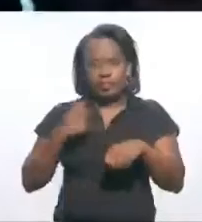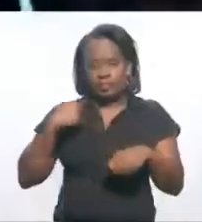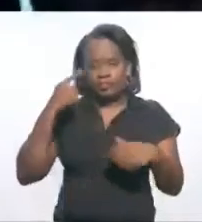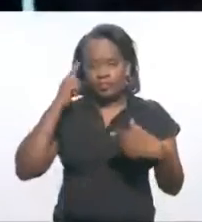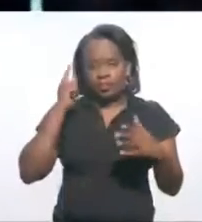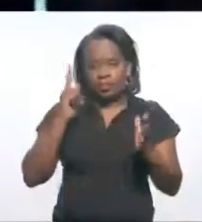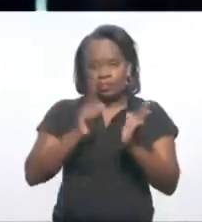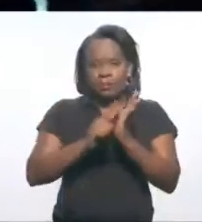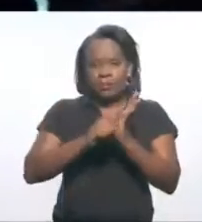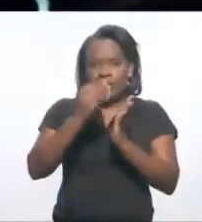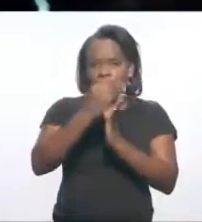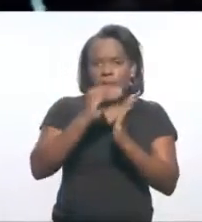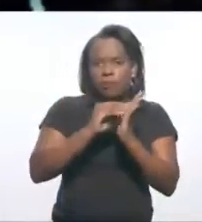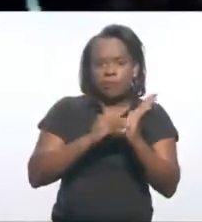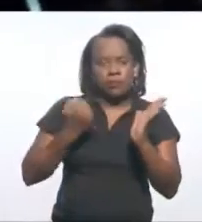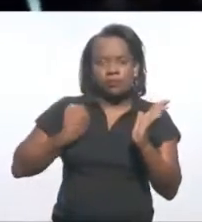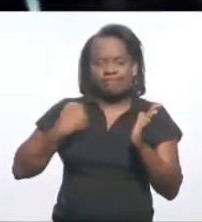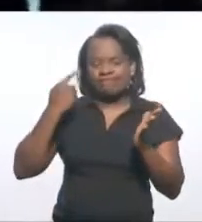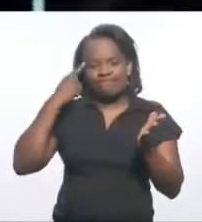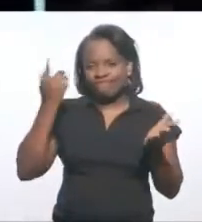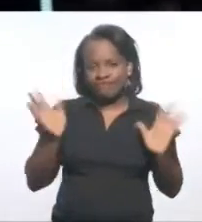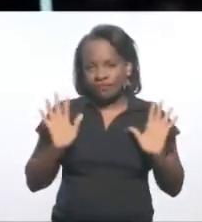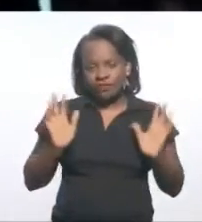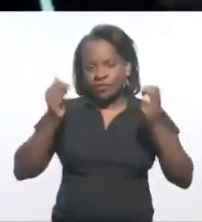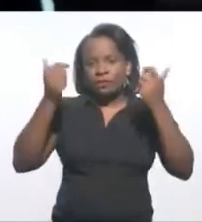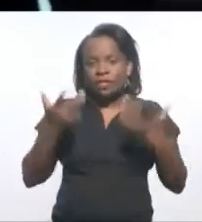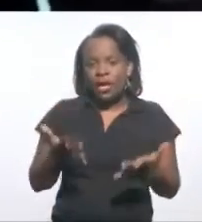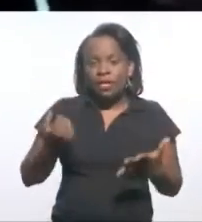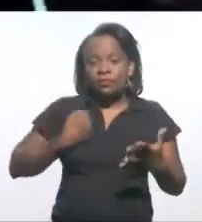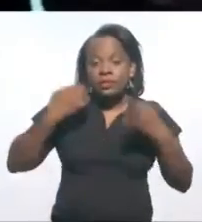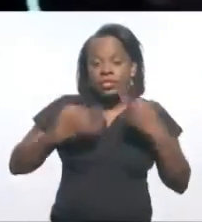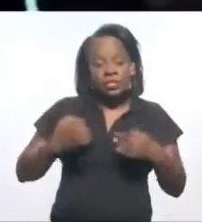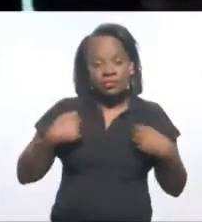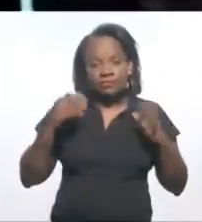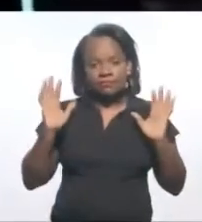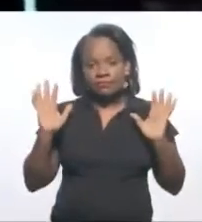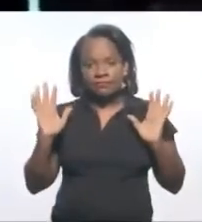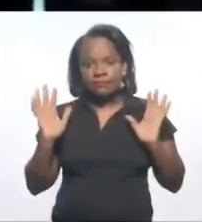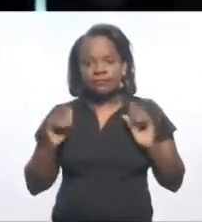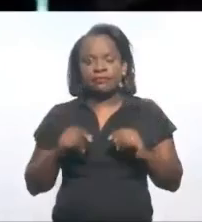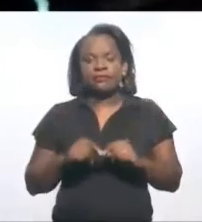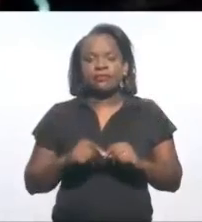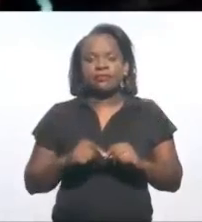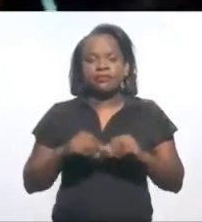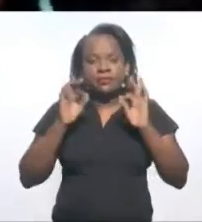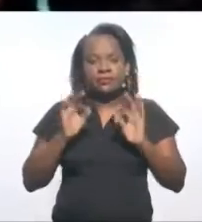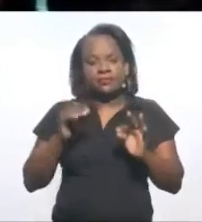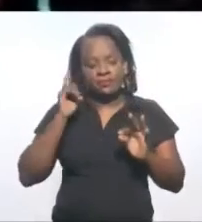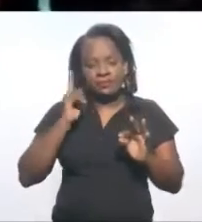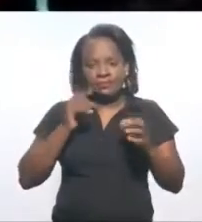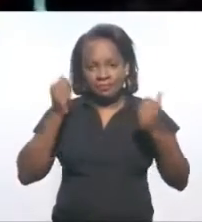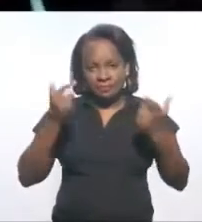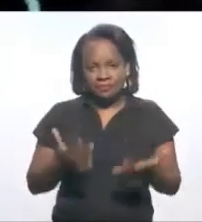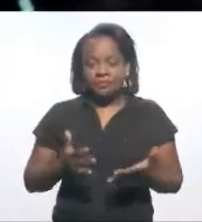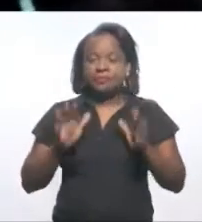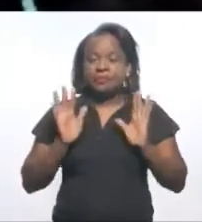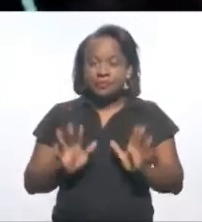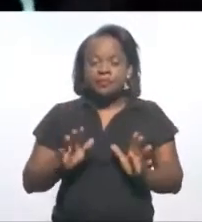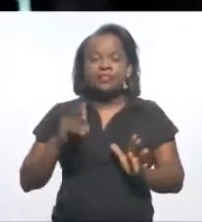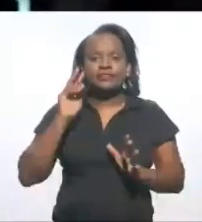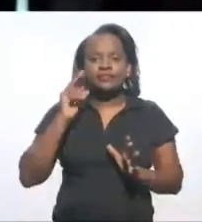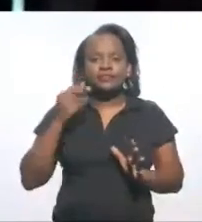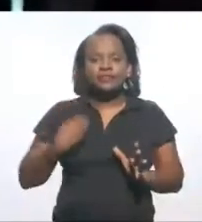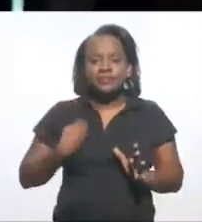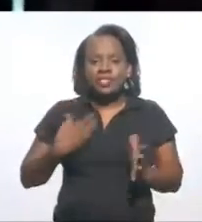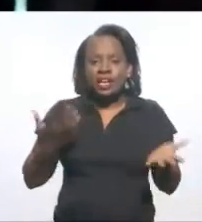os dados aqui, estava mais cedo para dizer os dados corretamente, mas a gente